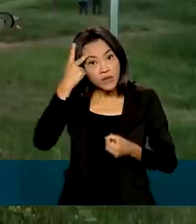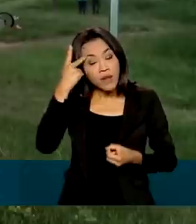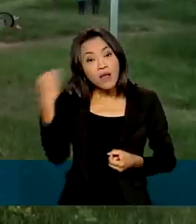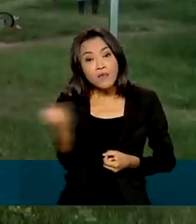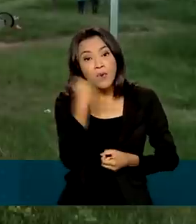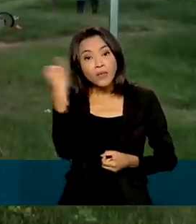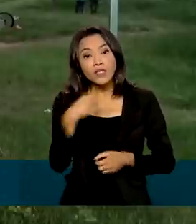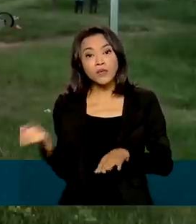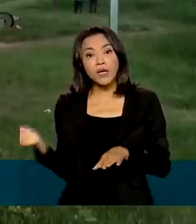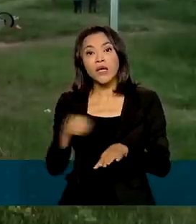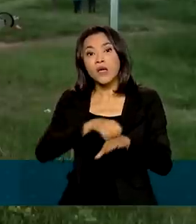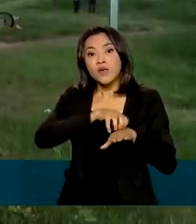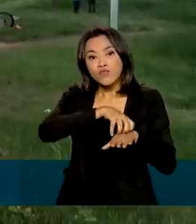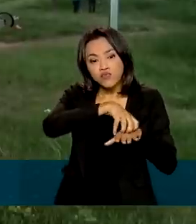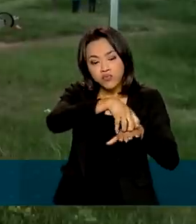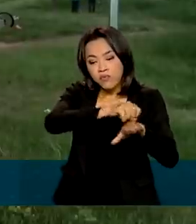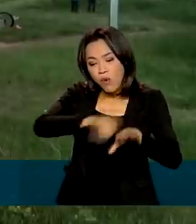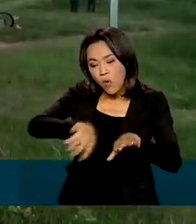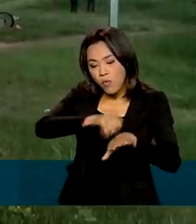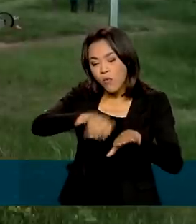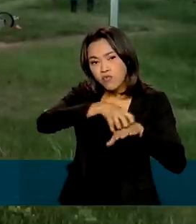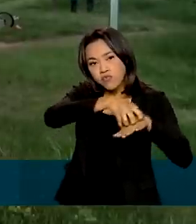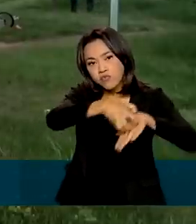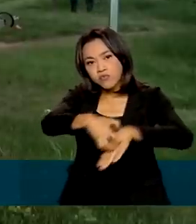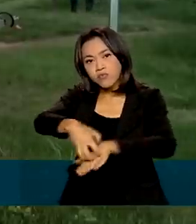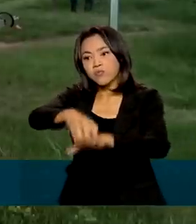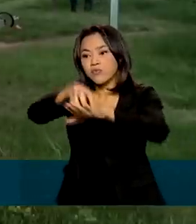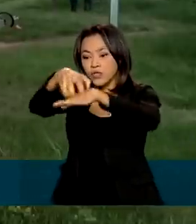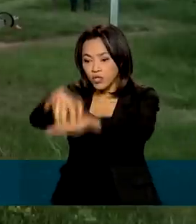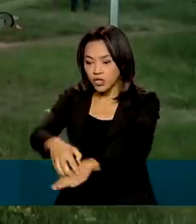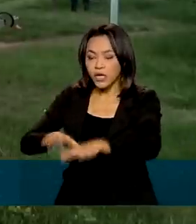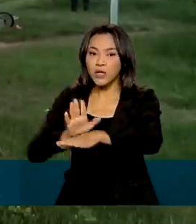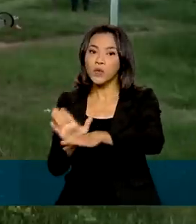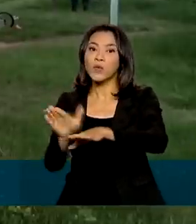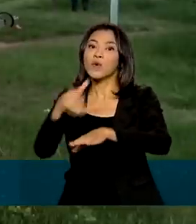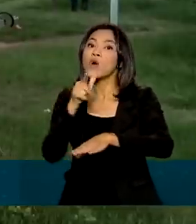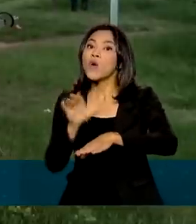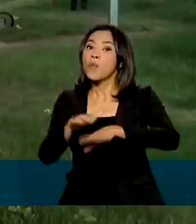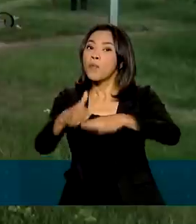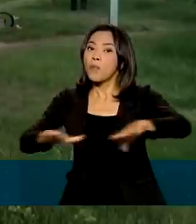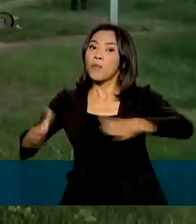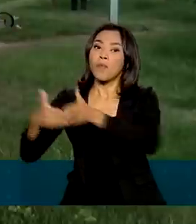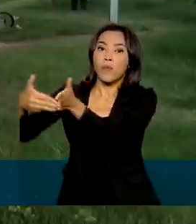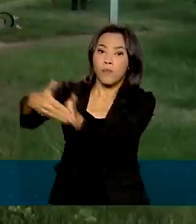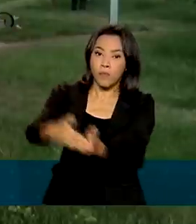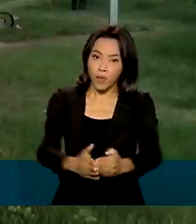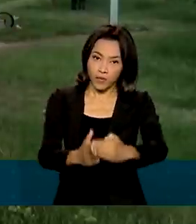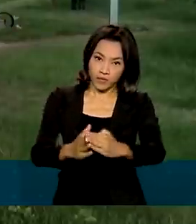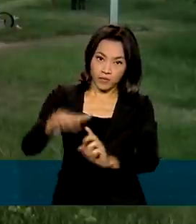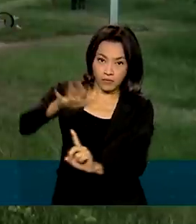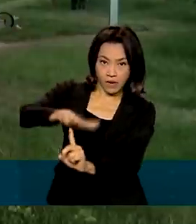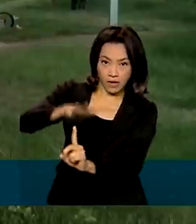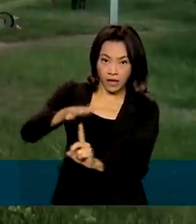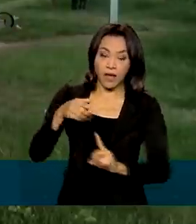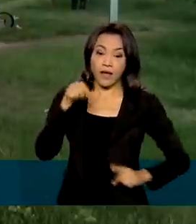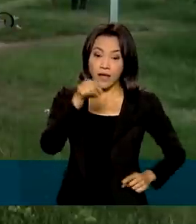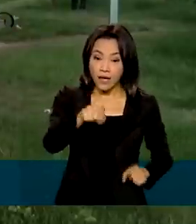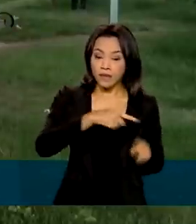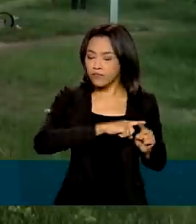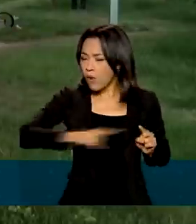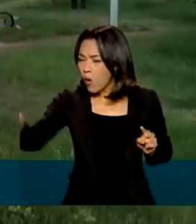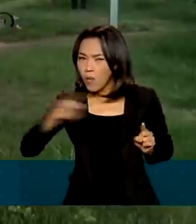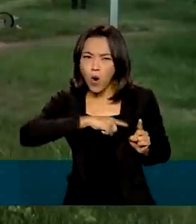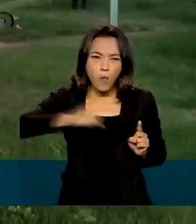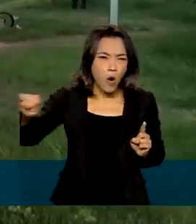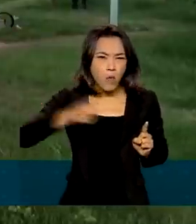o escoamento da produção agrícola, que chega ao porto de Paranaguá, no Paraná. Pela rodovia transbrasiliana, passam por dia,